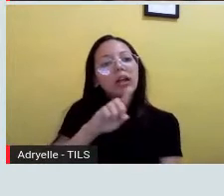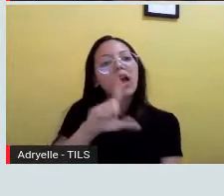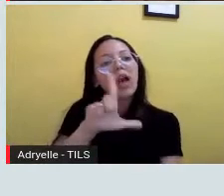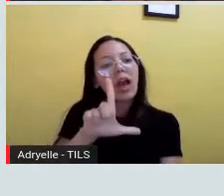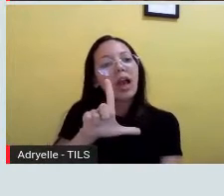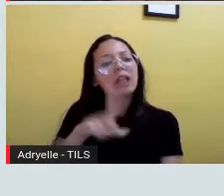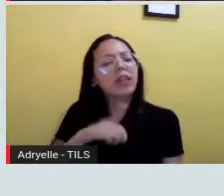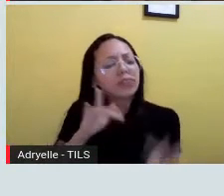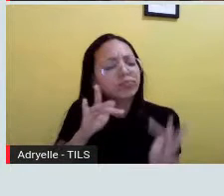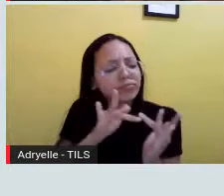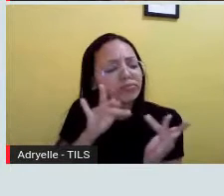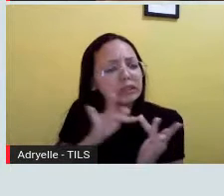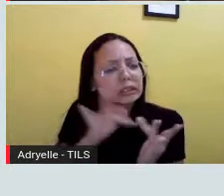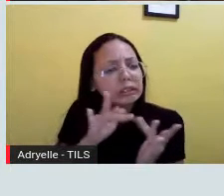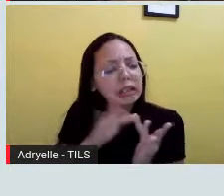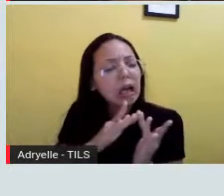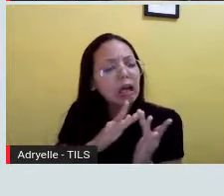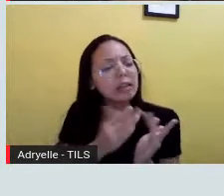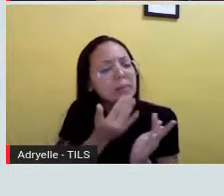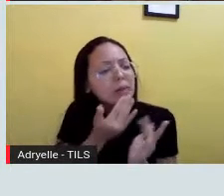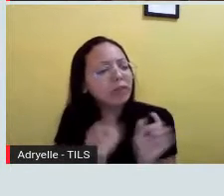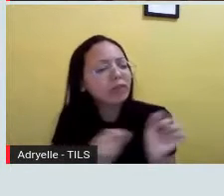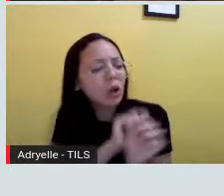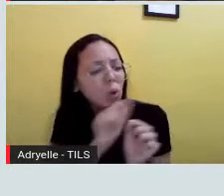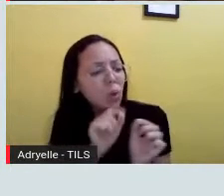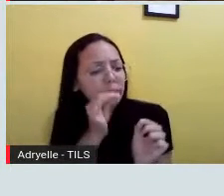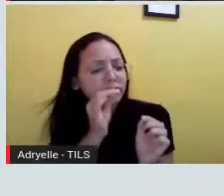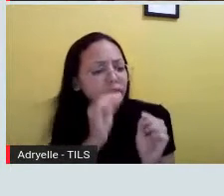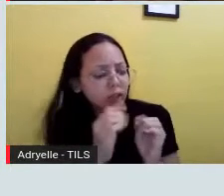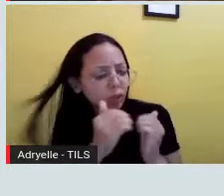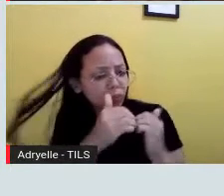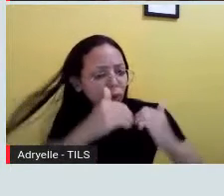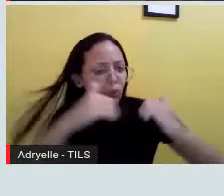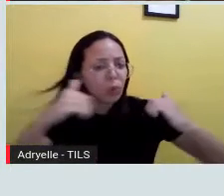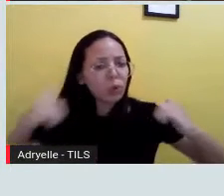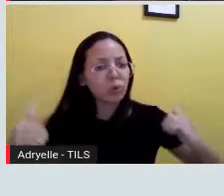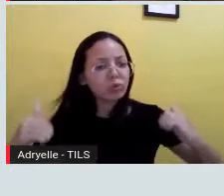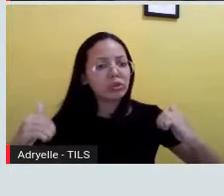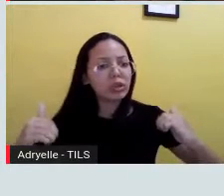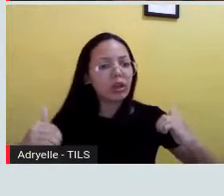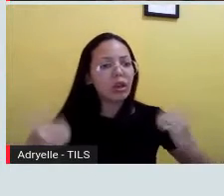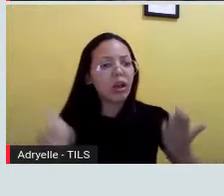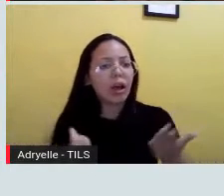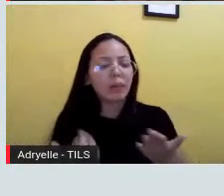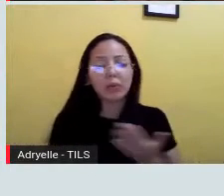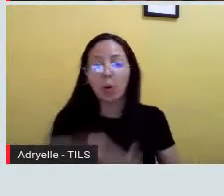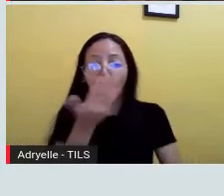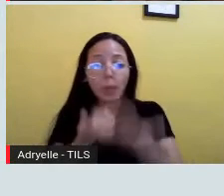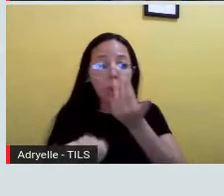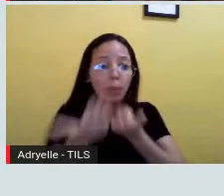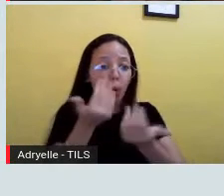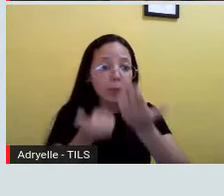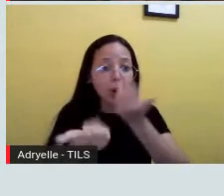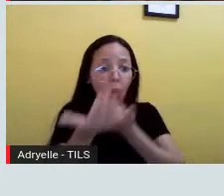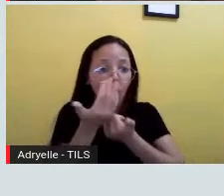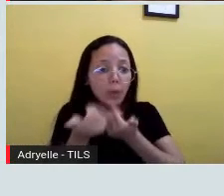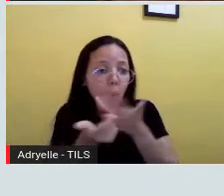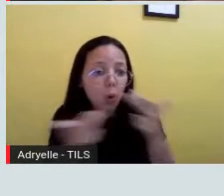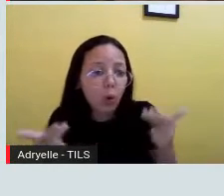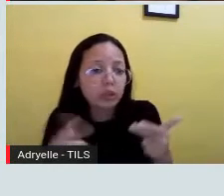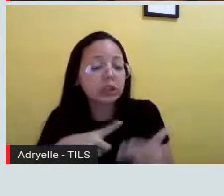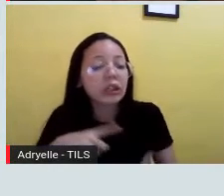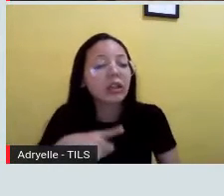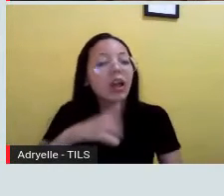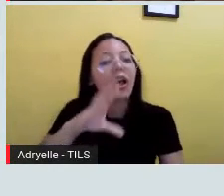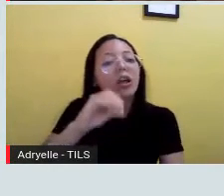O HDL, ele vai, mas ele prefere ele mais à distância. E o LDL não. Quando a gente ingere muita coisa com colesterol, a gente faz com